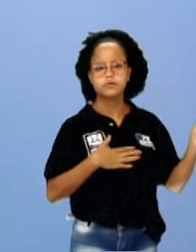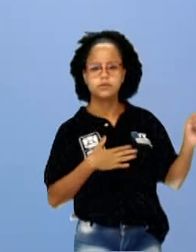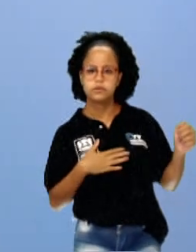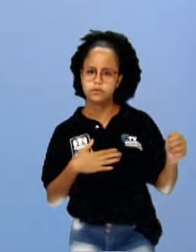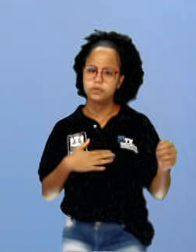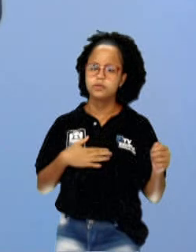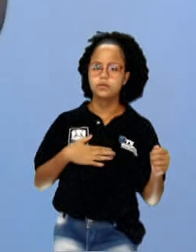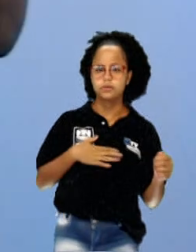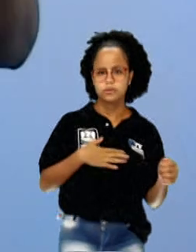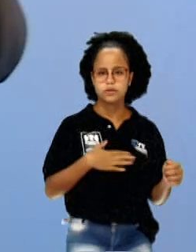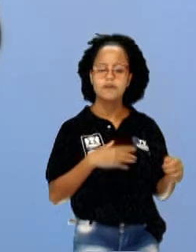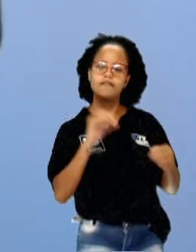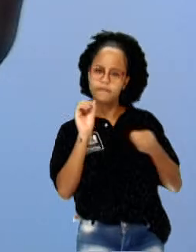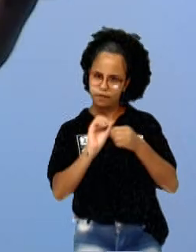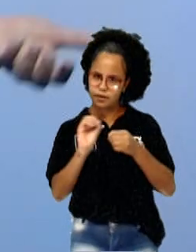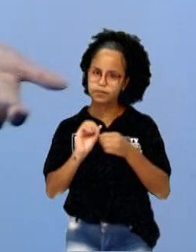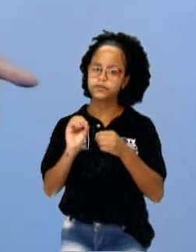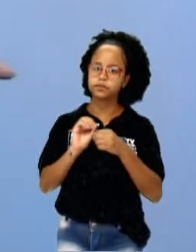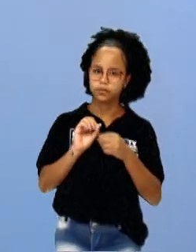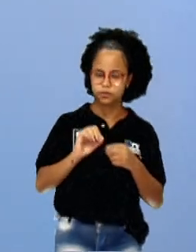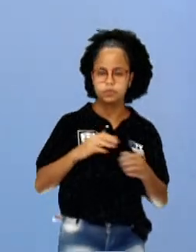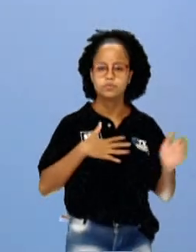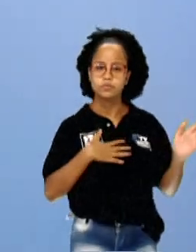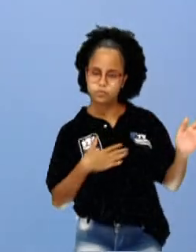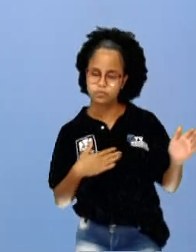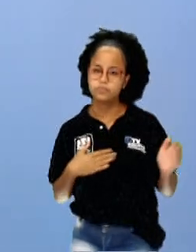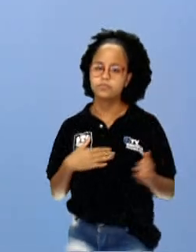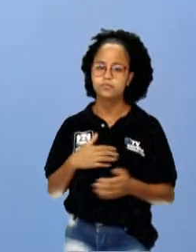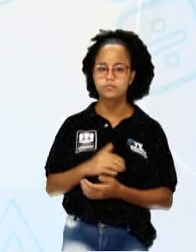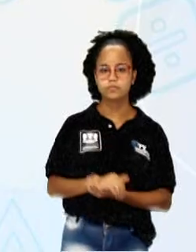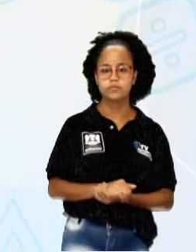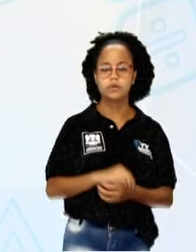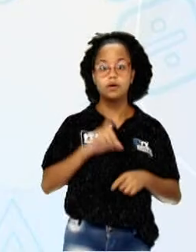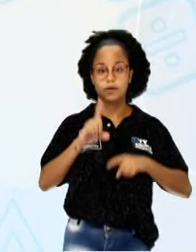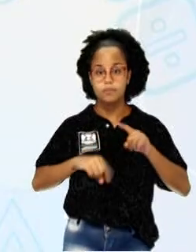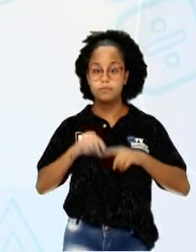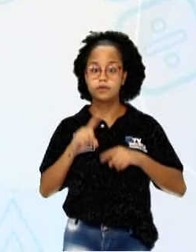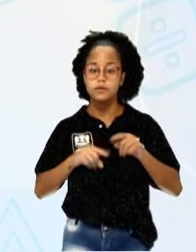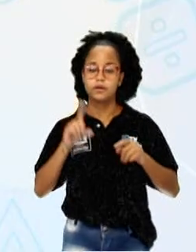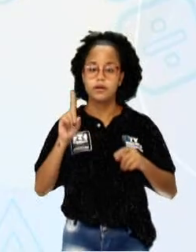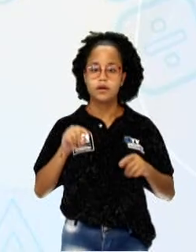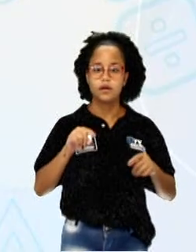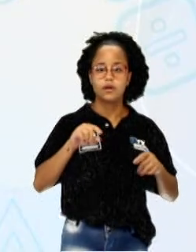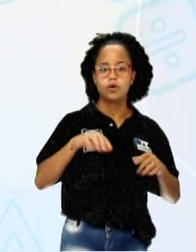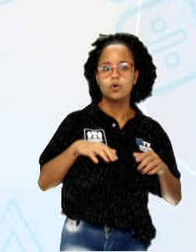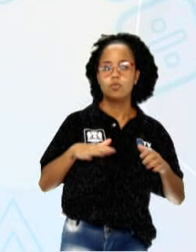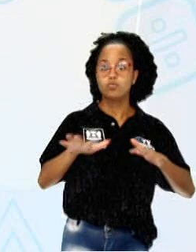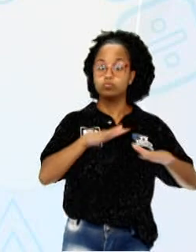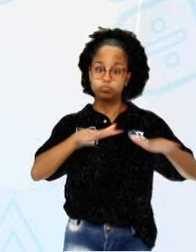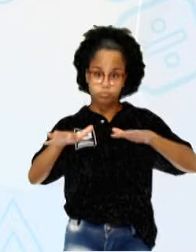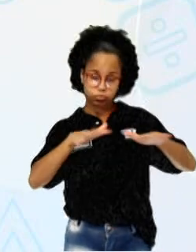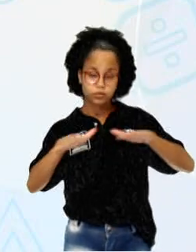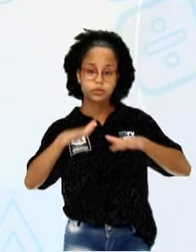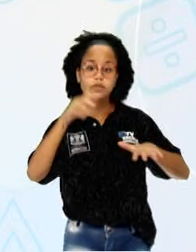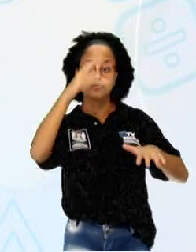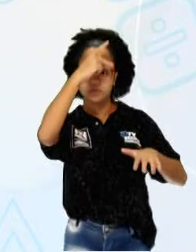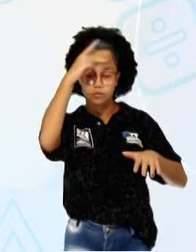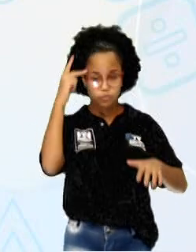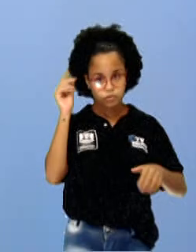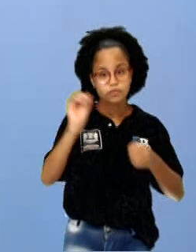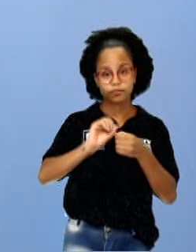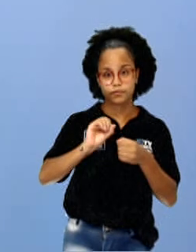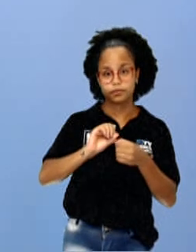Como é o corpo também que vai fazer a dança, os gestos. E a matéria aí são os gestos. São movimentos que as balerinhas vão fazer.